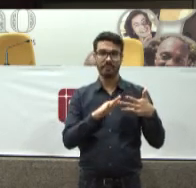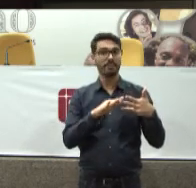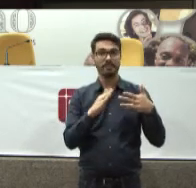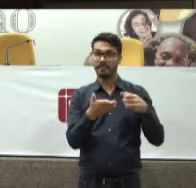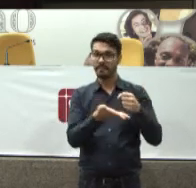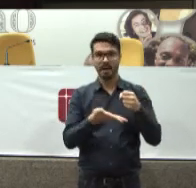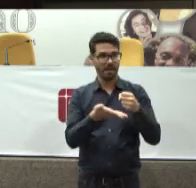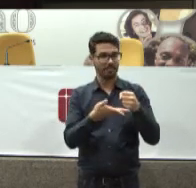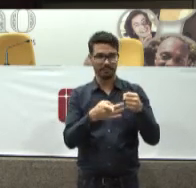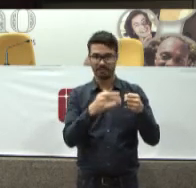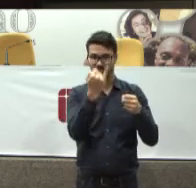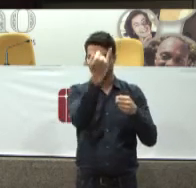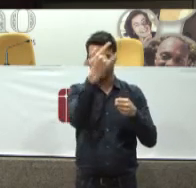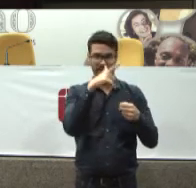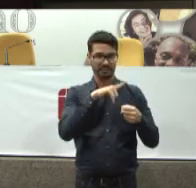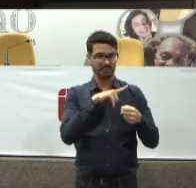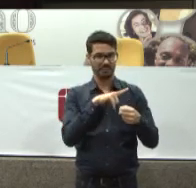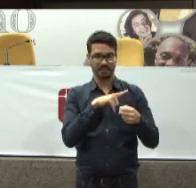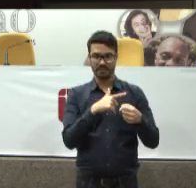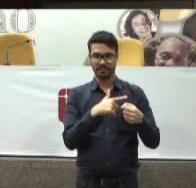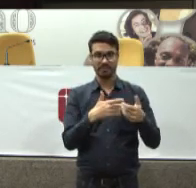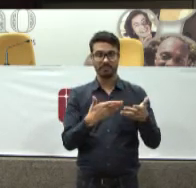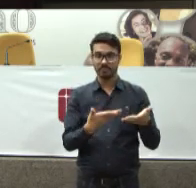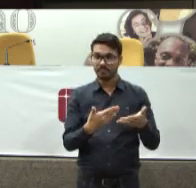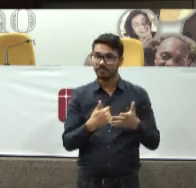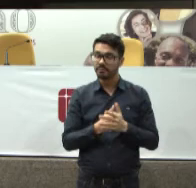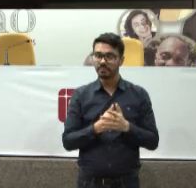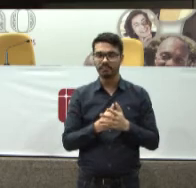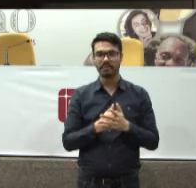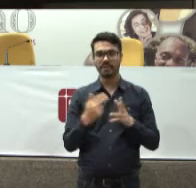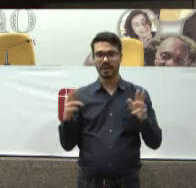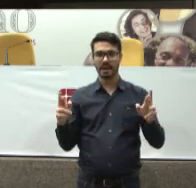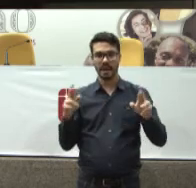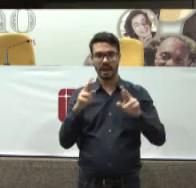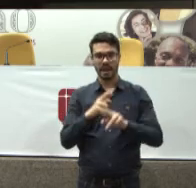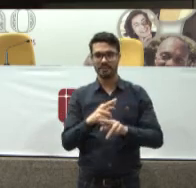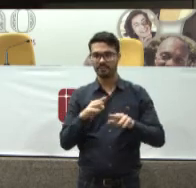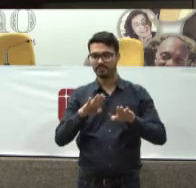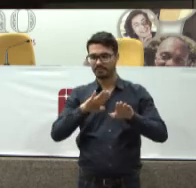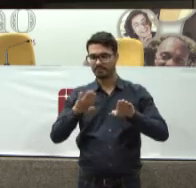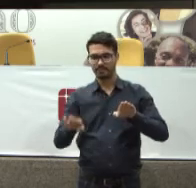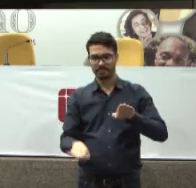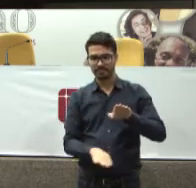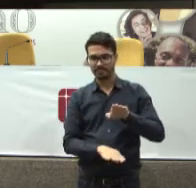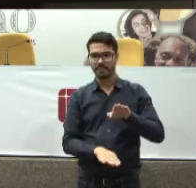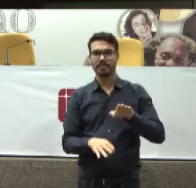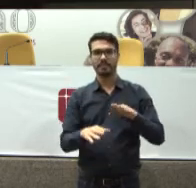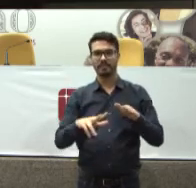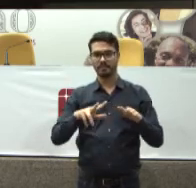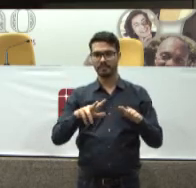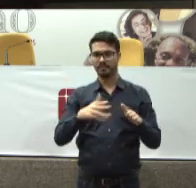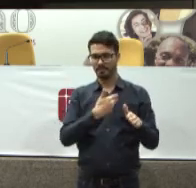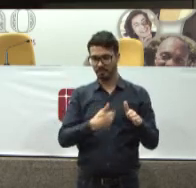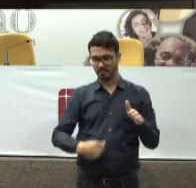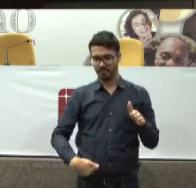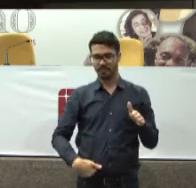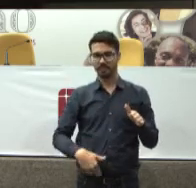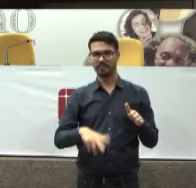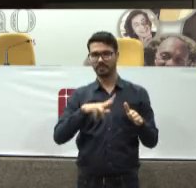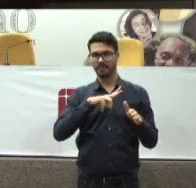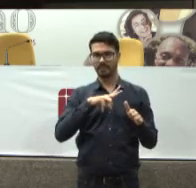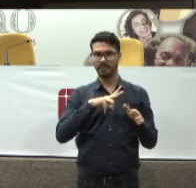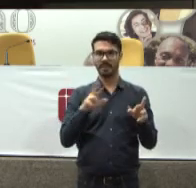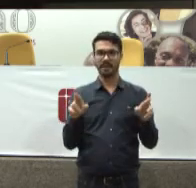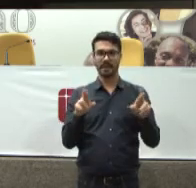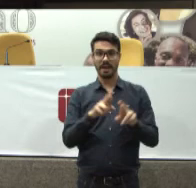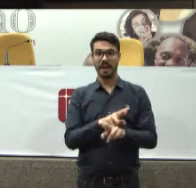essencial A relação Se torna cada vez mais Desfuncional No mix público Privado Privado e público